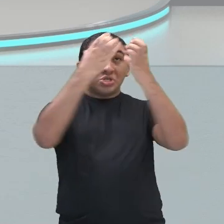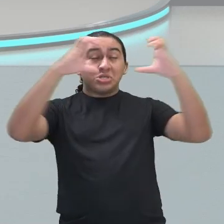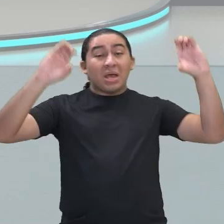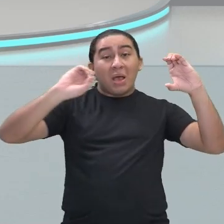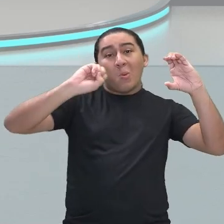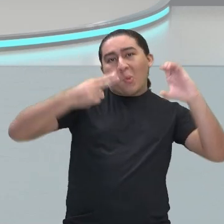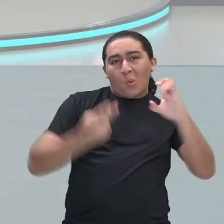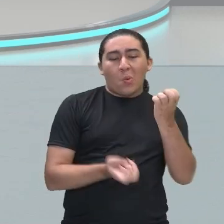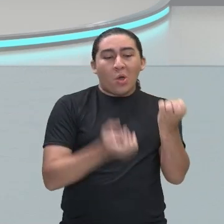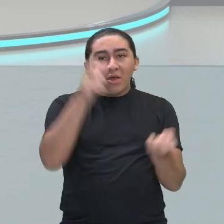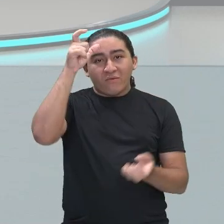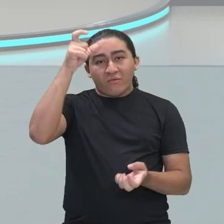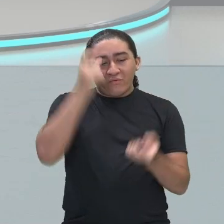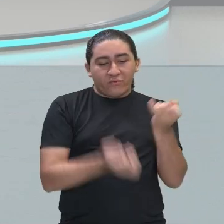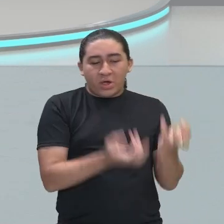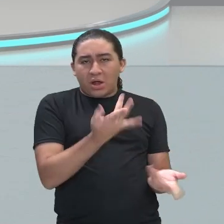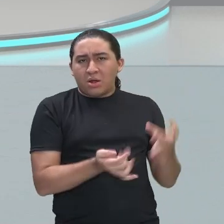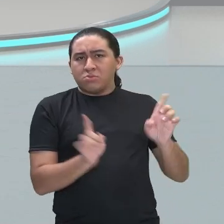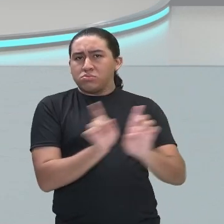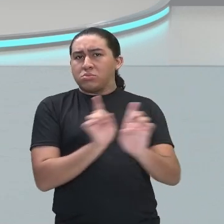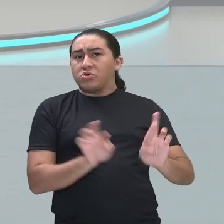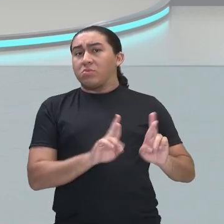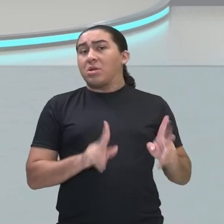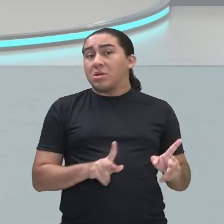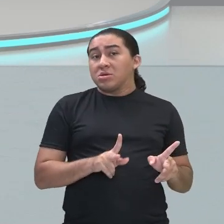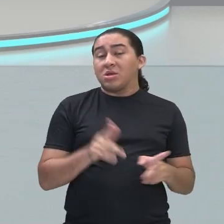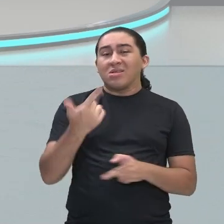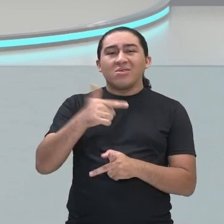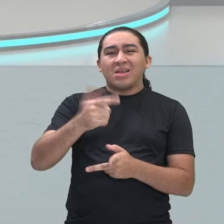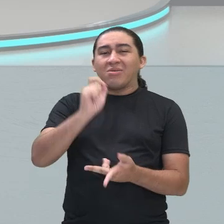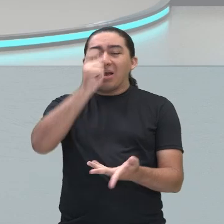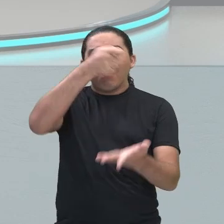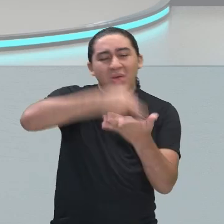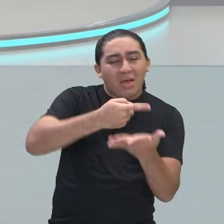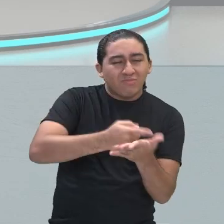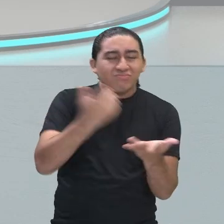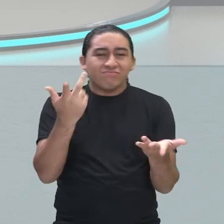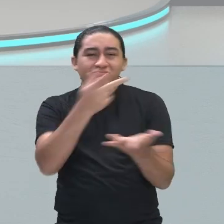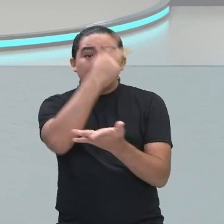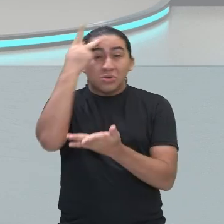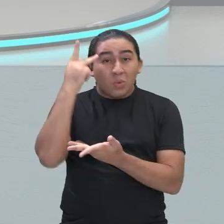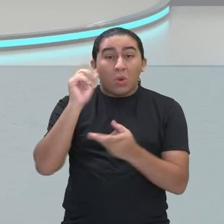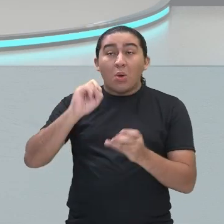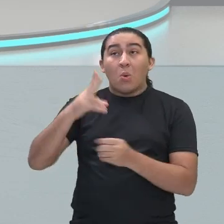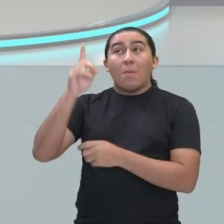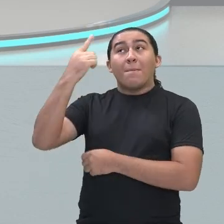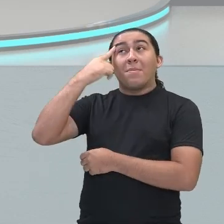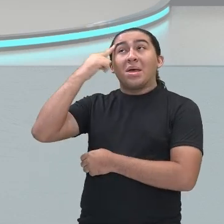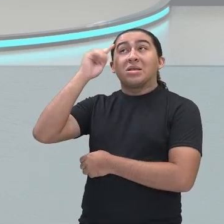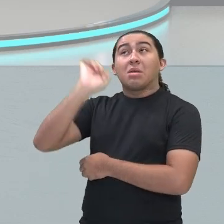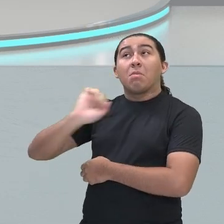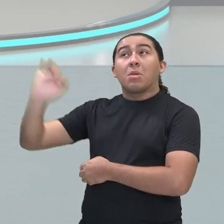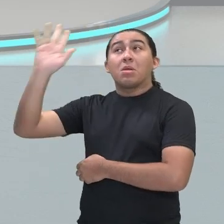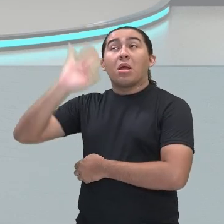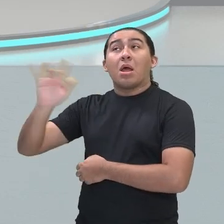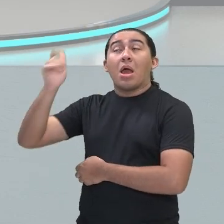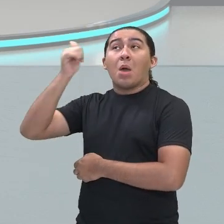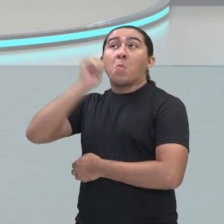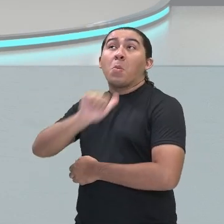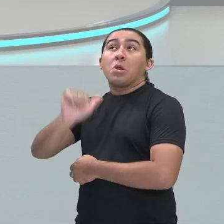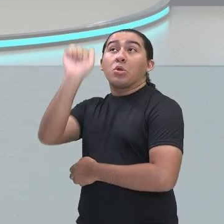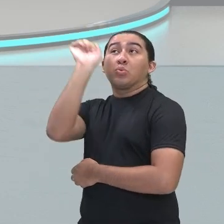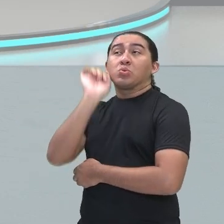subjulgando as pessoas desse período, nem idealizando a mulher, como